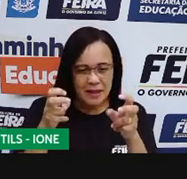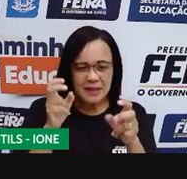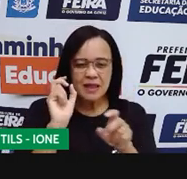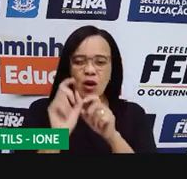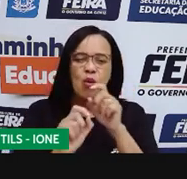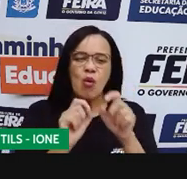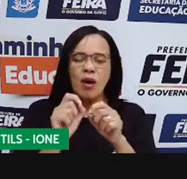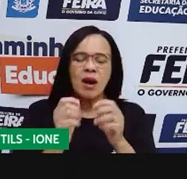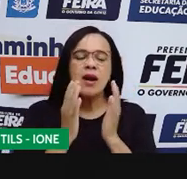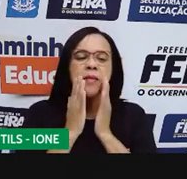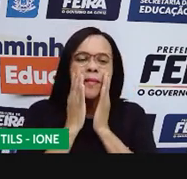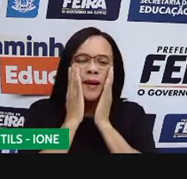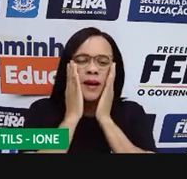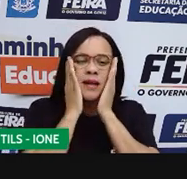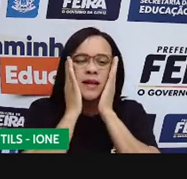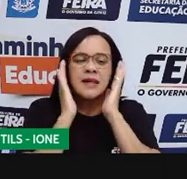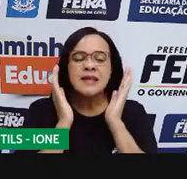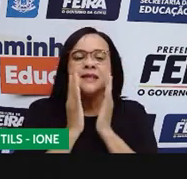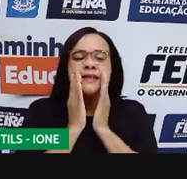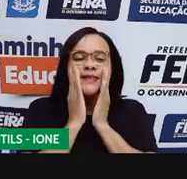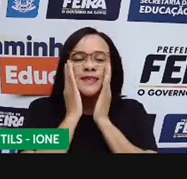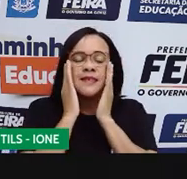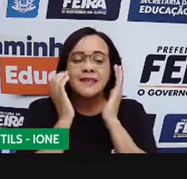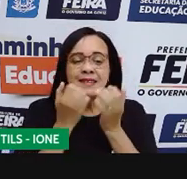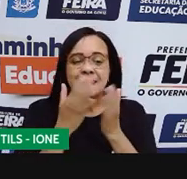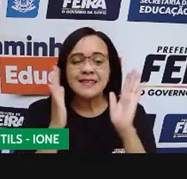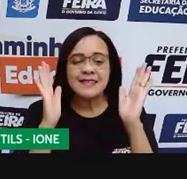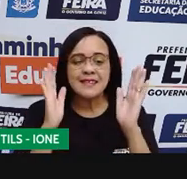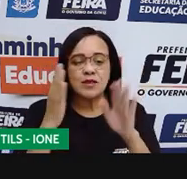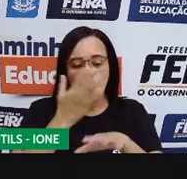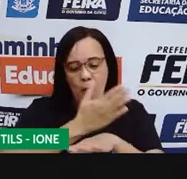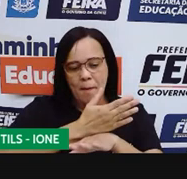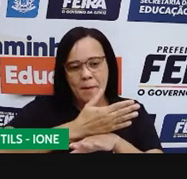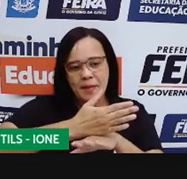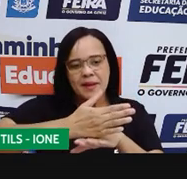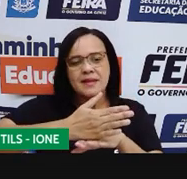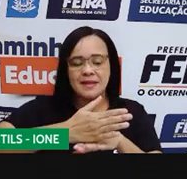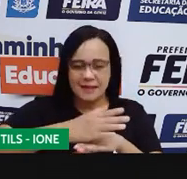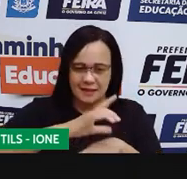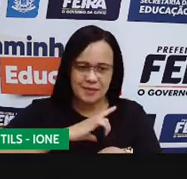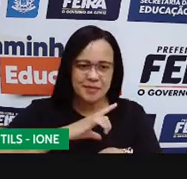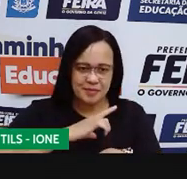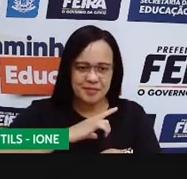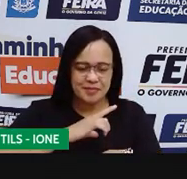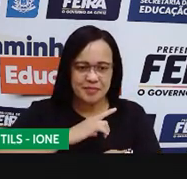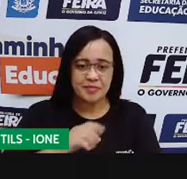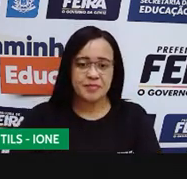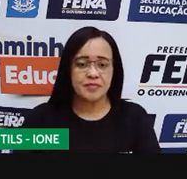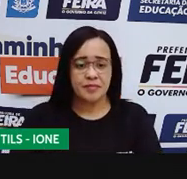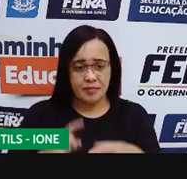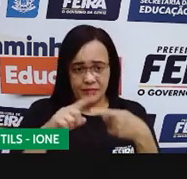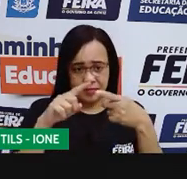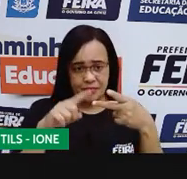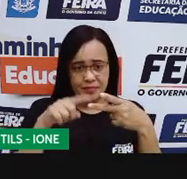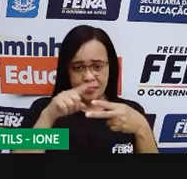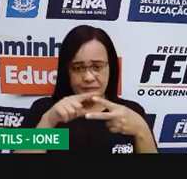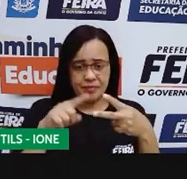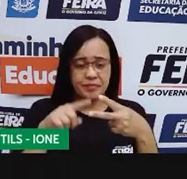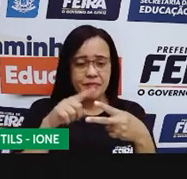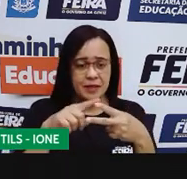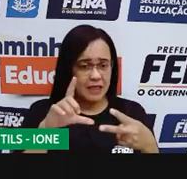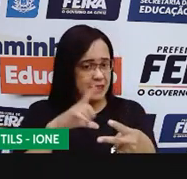clara, têm a pele branca. Os pais também têm esse tom de pele, e nenhum dos